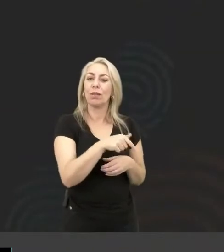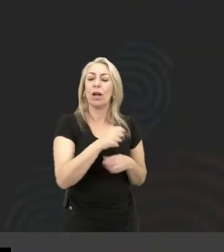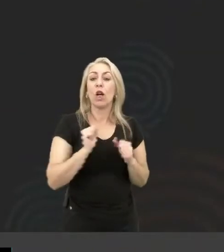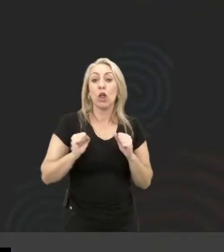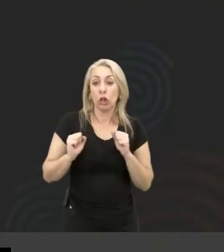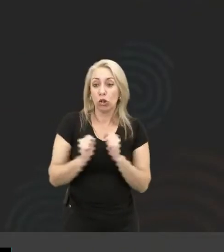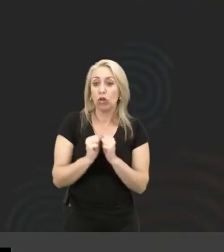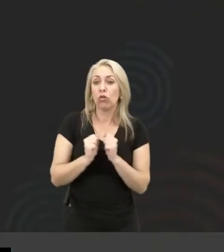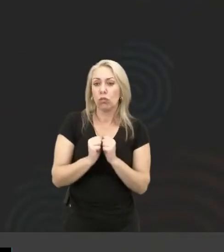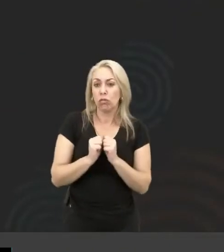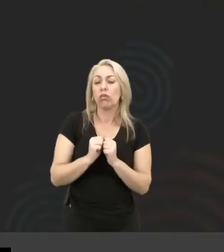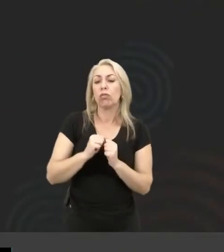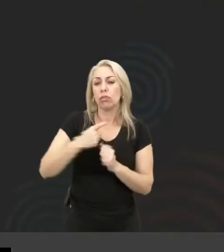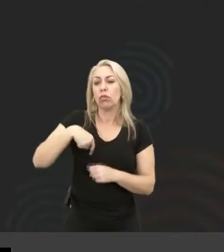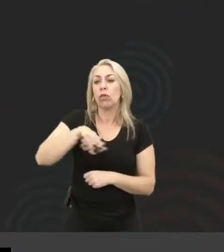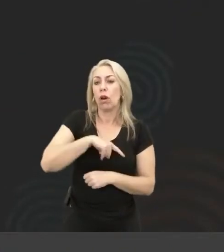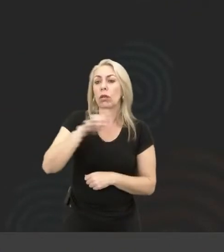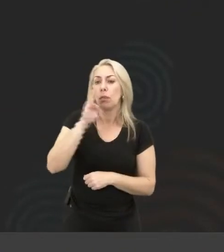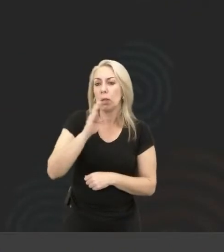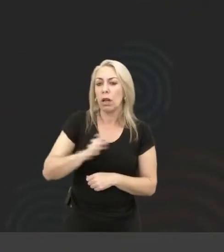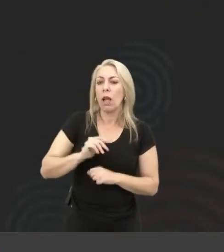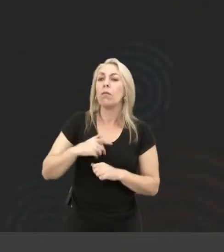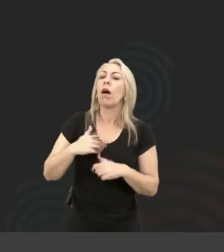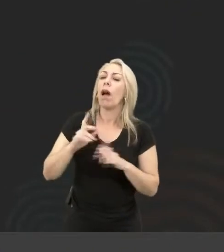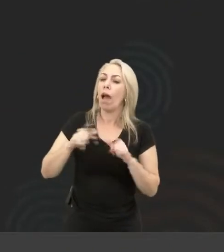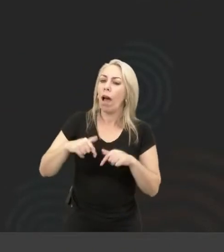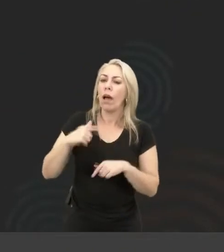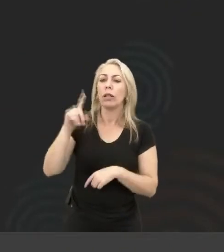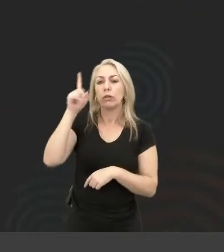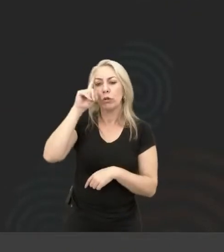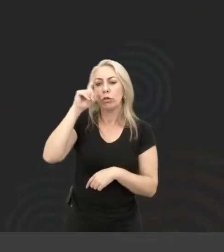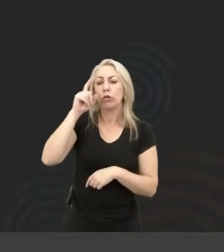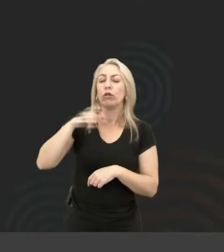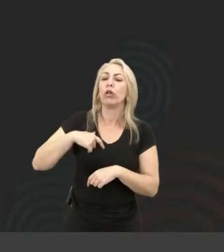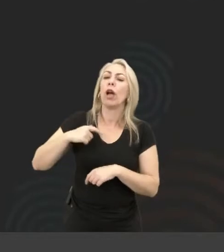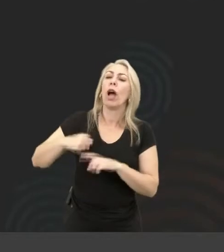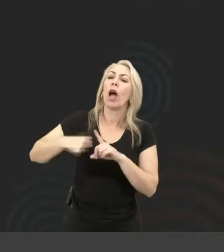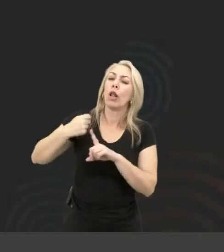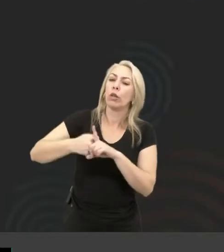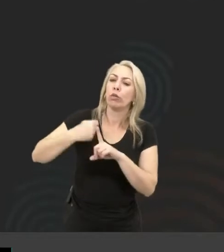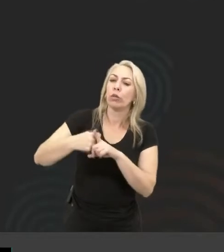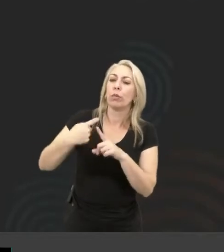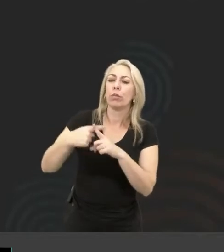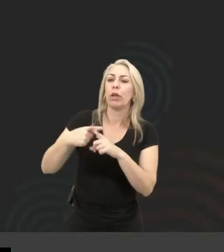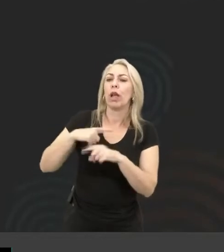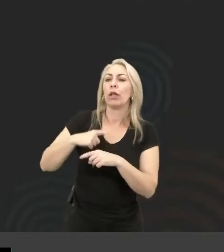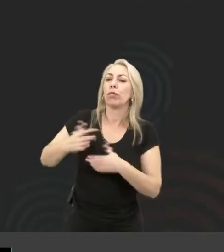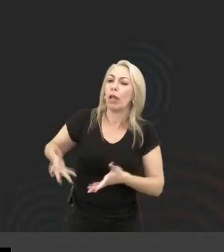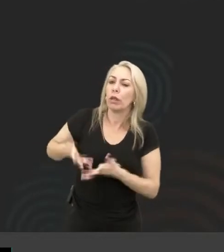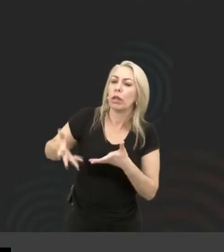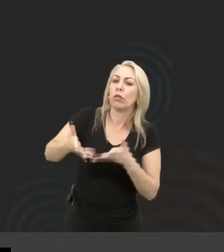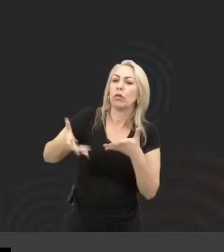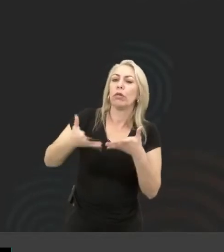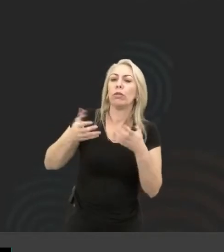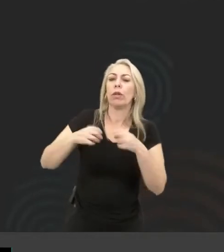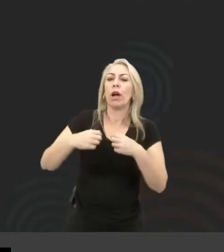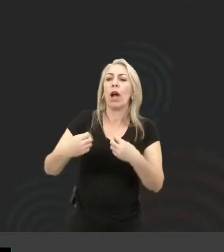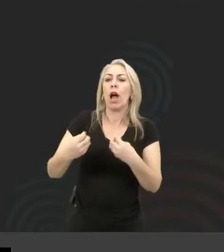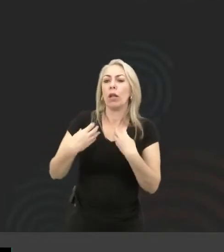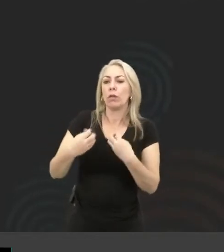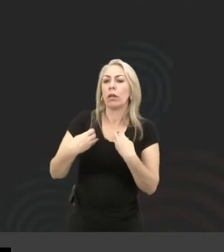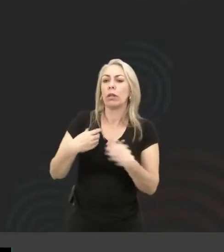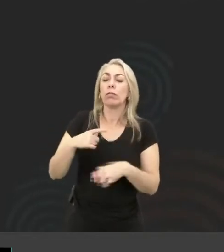brasileiro, o que já é uma luta diária, a gente não tem incentivo à educação, junta o fato de ter pouca diversidade nas